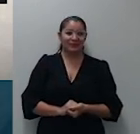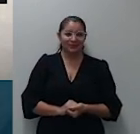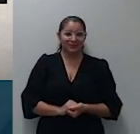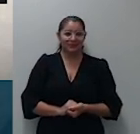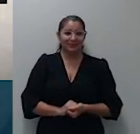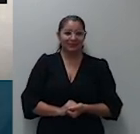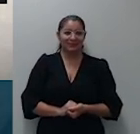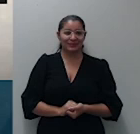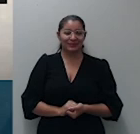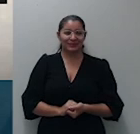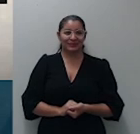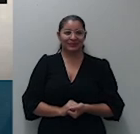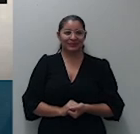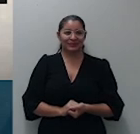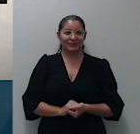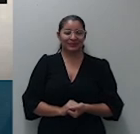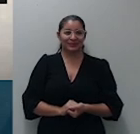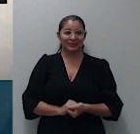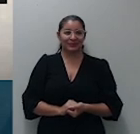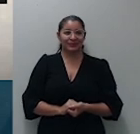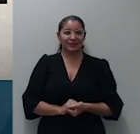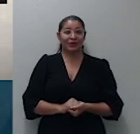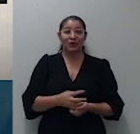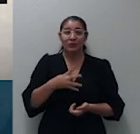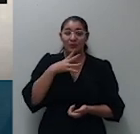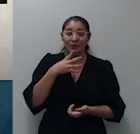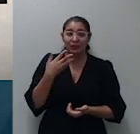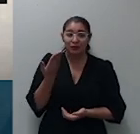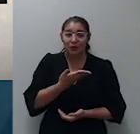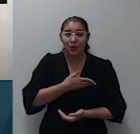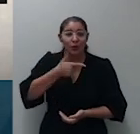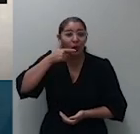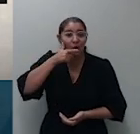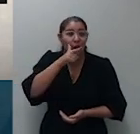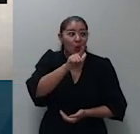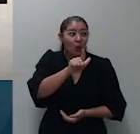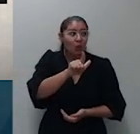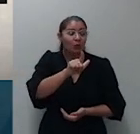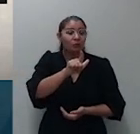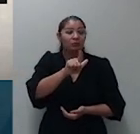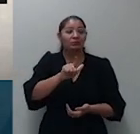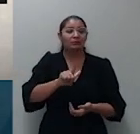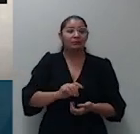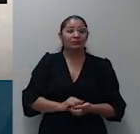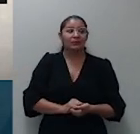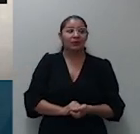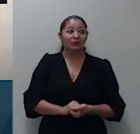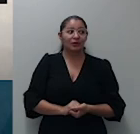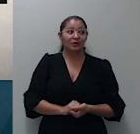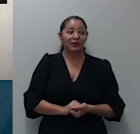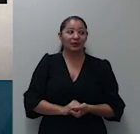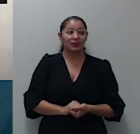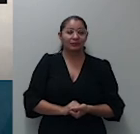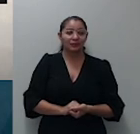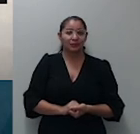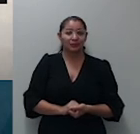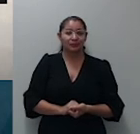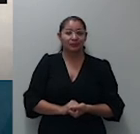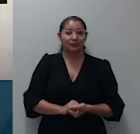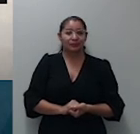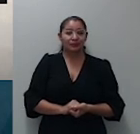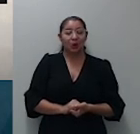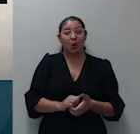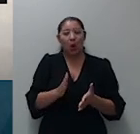com isso eminentes colegas conseguimos vencer a pauta de hoje embora houvesse apenas poucos adiamentos